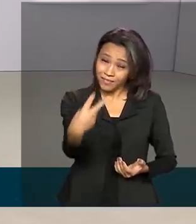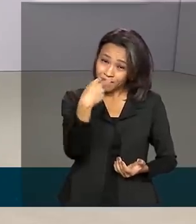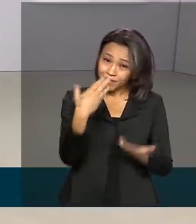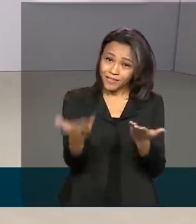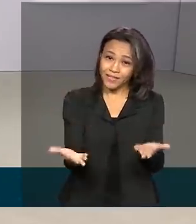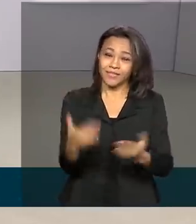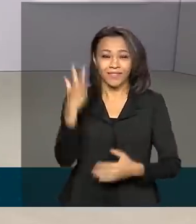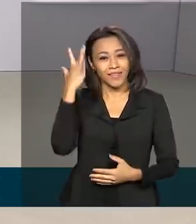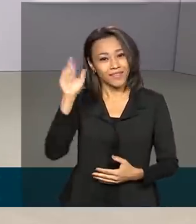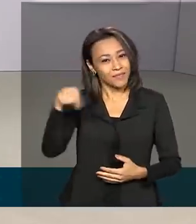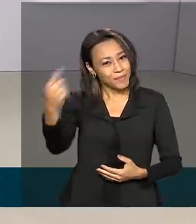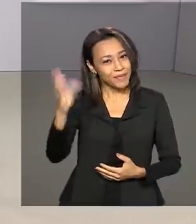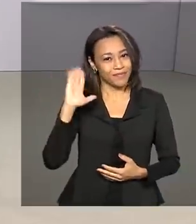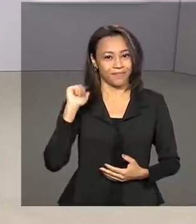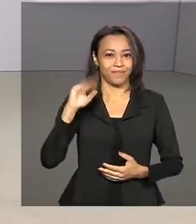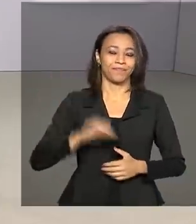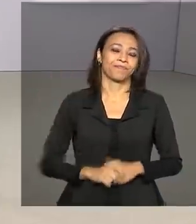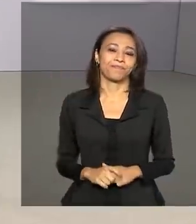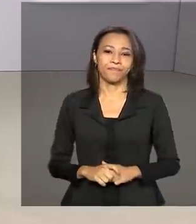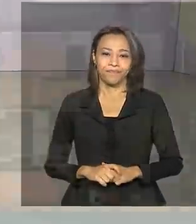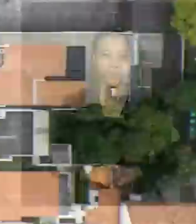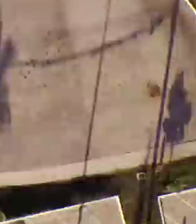audiência e até a próxima. Tchau, tchau.